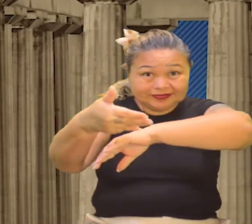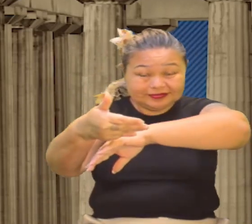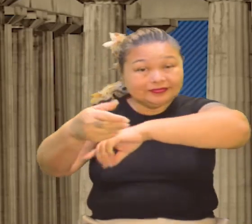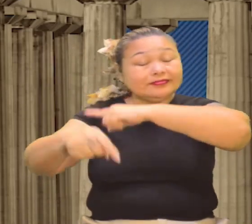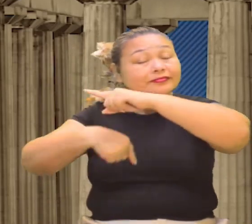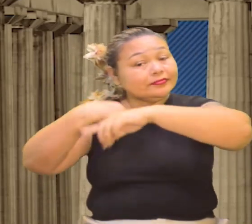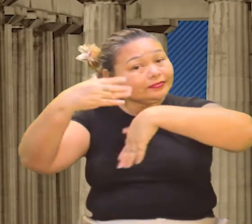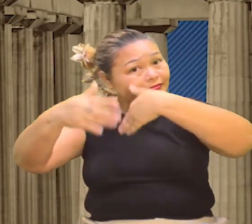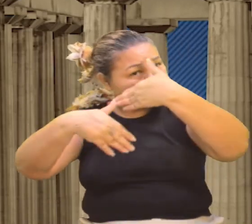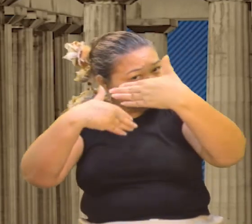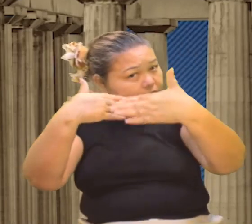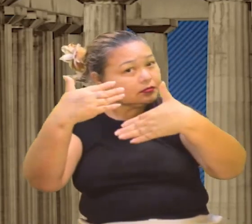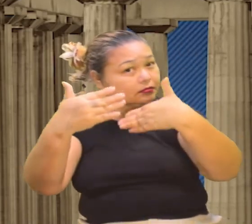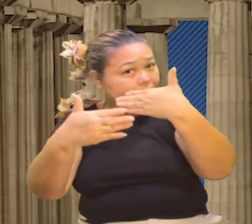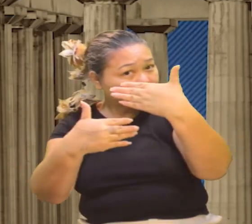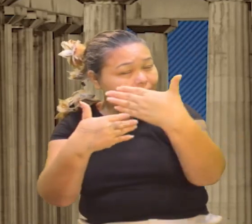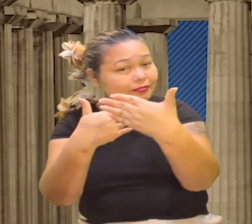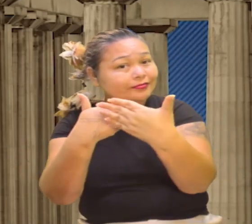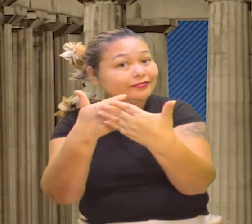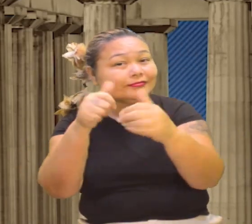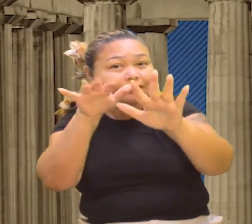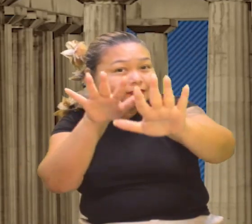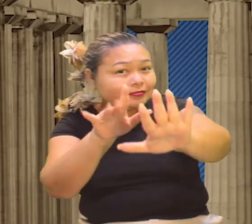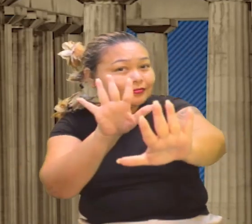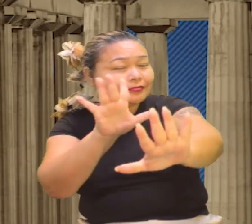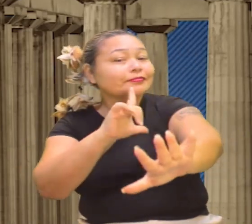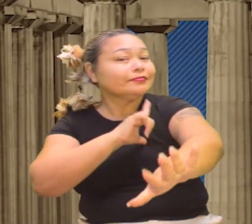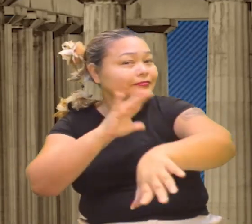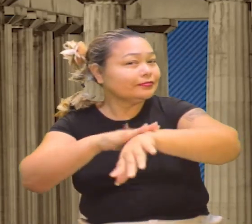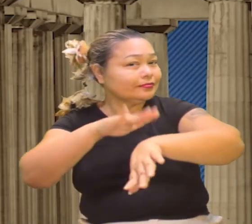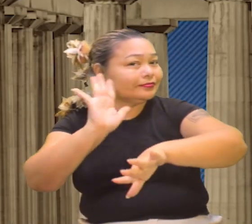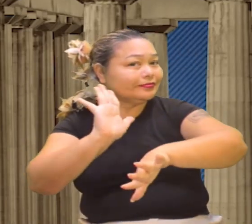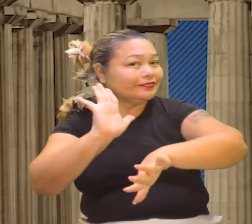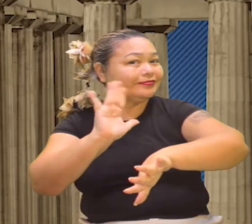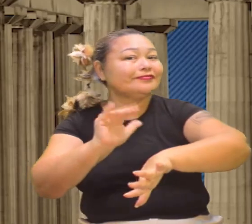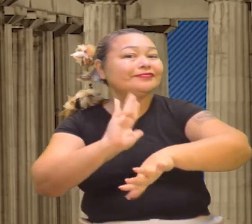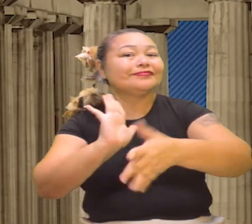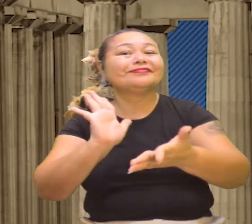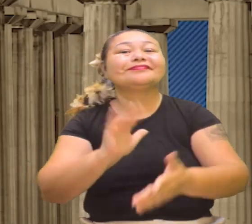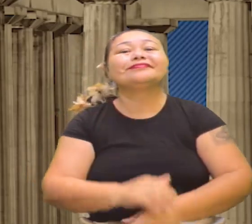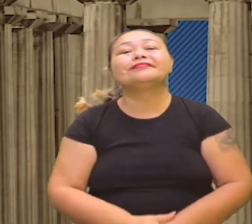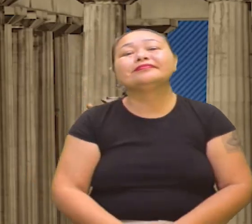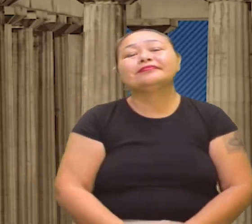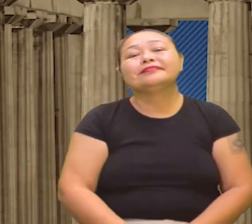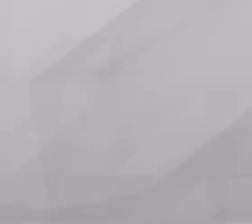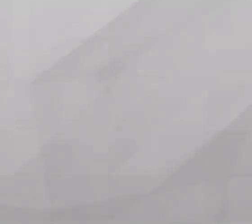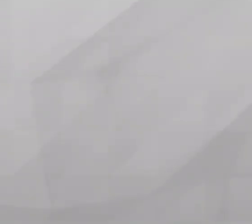Iremos avançar aos poucos e não saia daí, temos mais. Até daqui a pouco. Tchau, tchau.